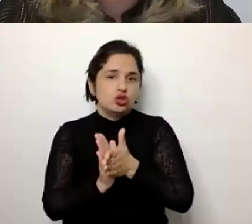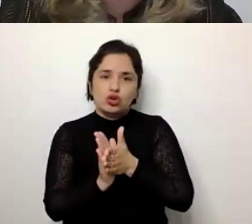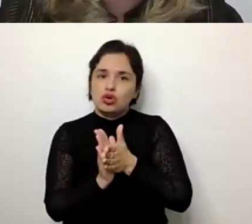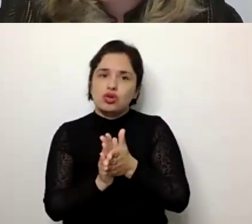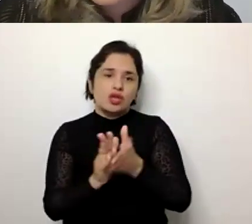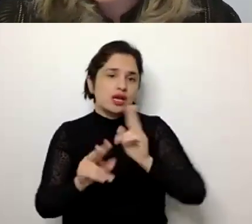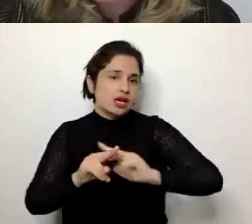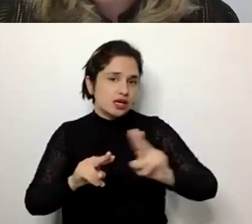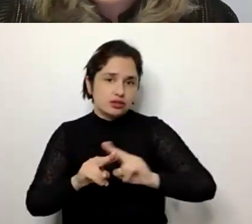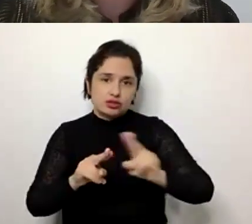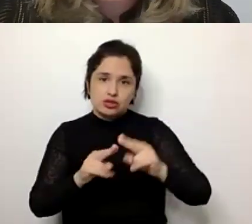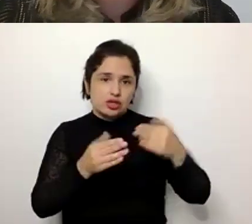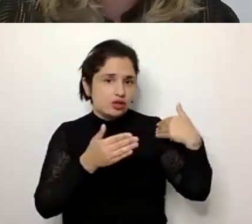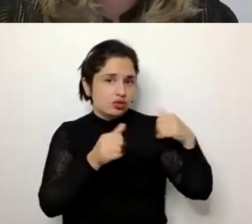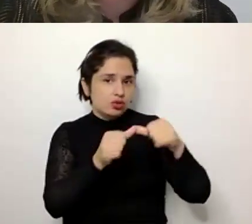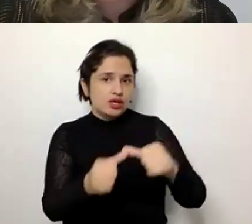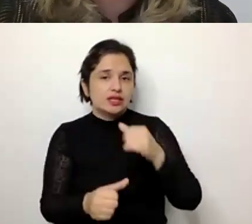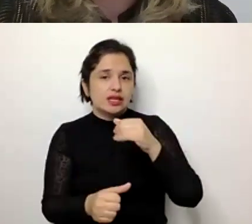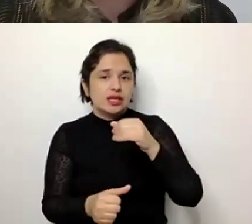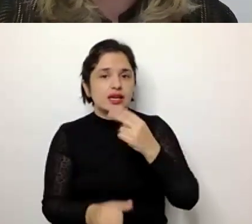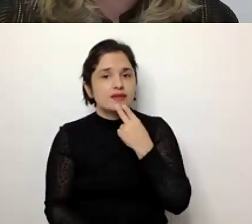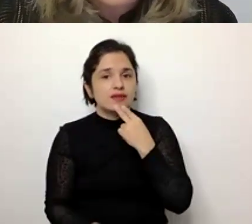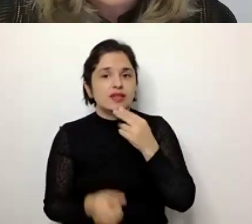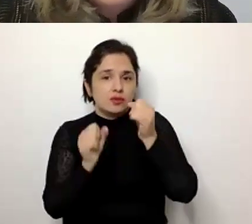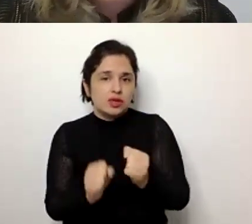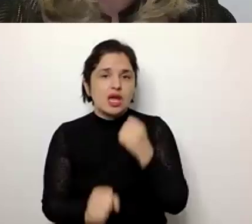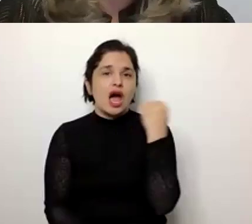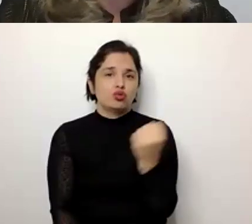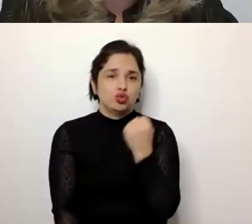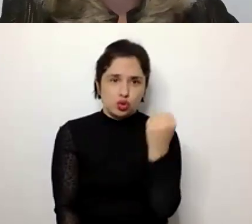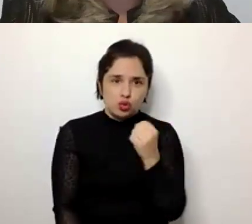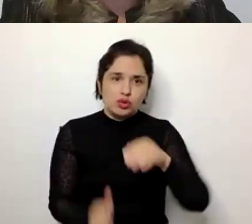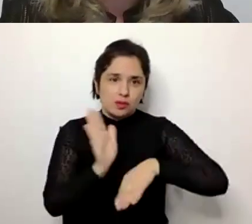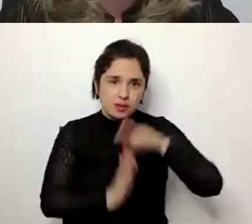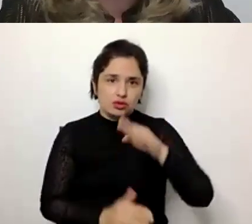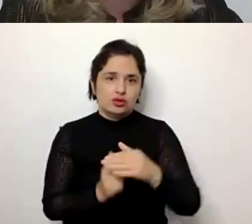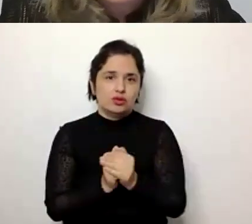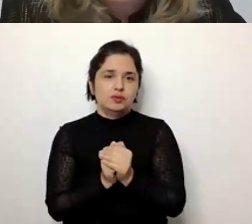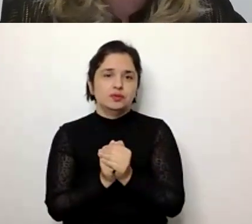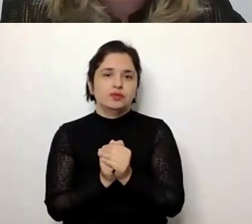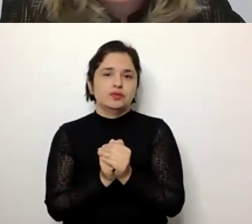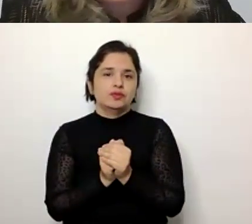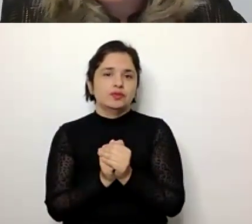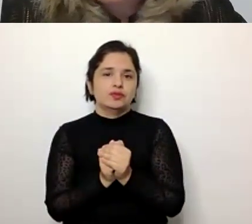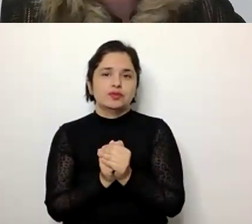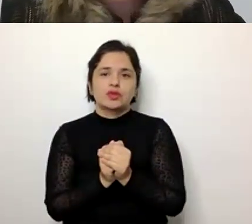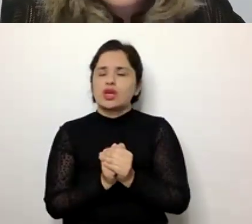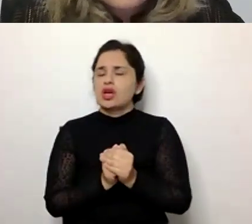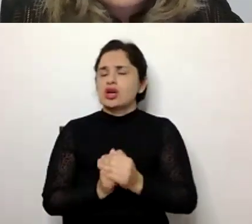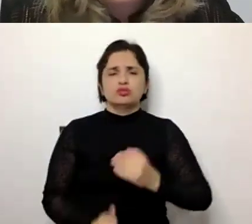desenvolvidas ao longo da vida, né? Que vão possibilitar maior autonomia. Então, tudo aquilo que eu puder desenvolver com a